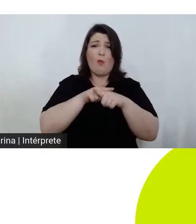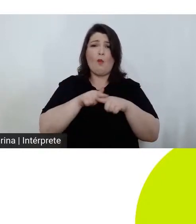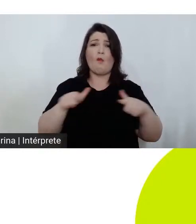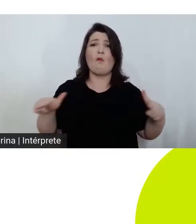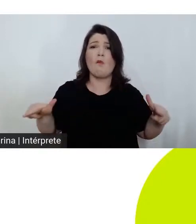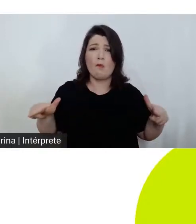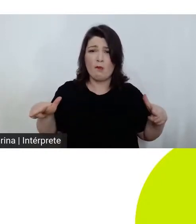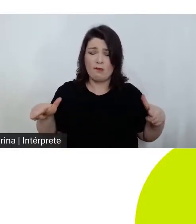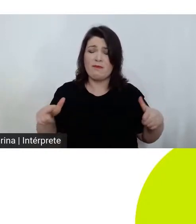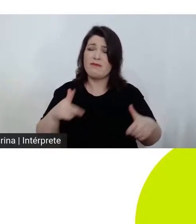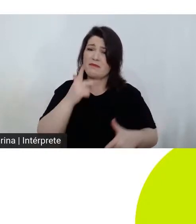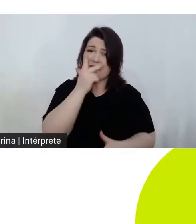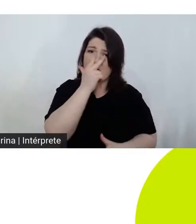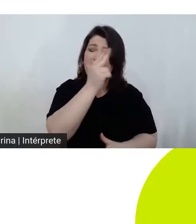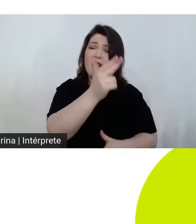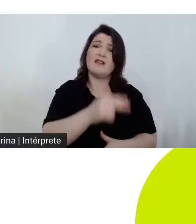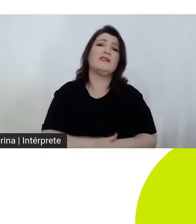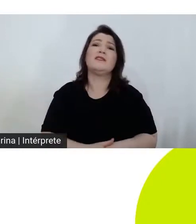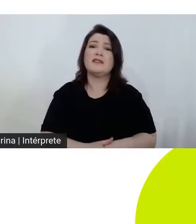contínuo